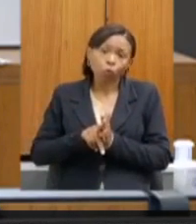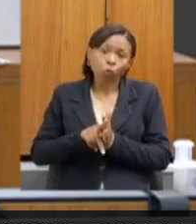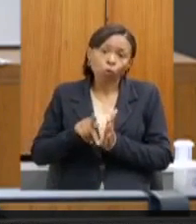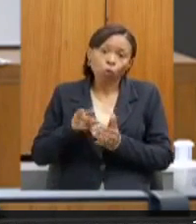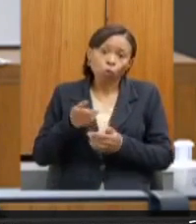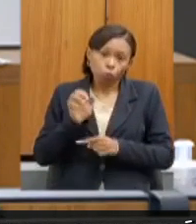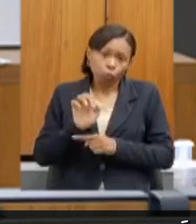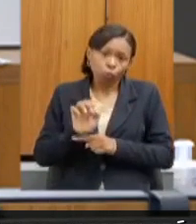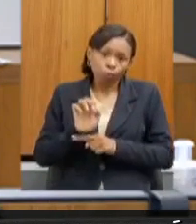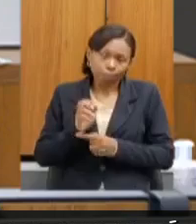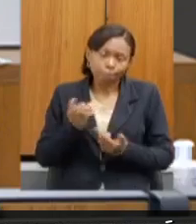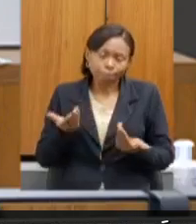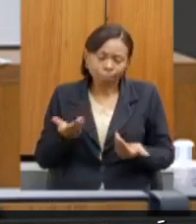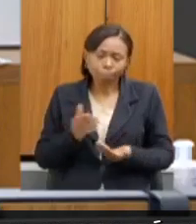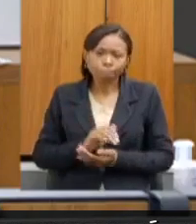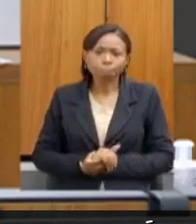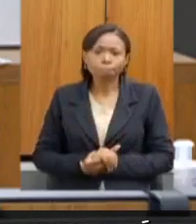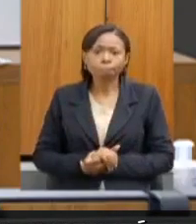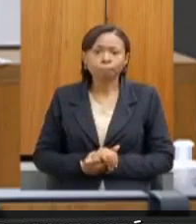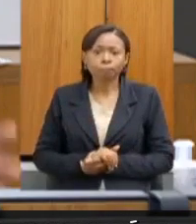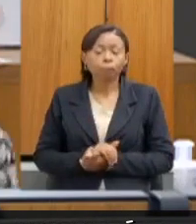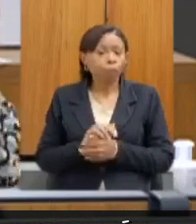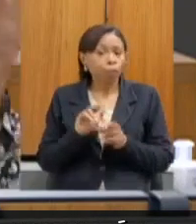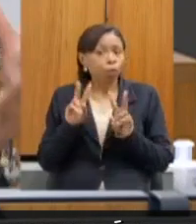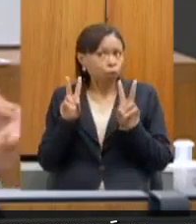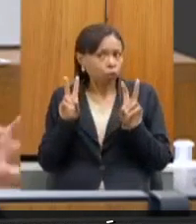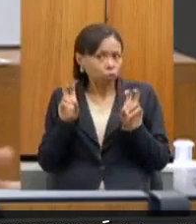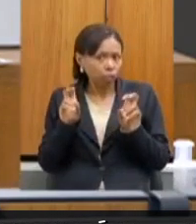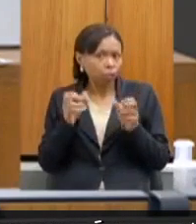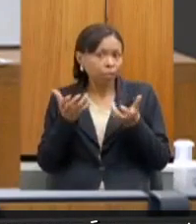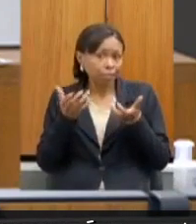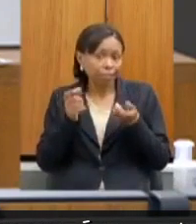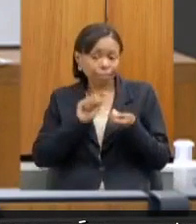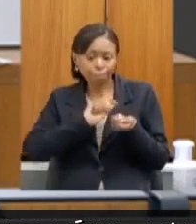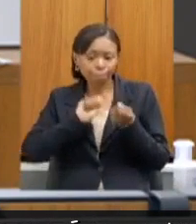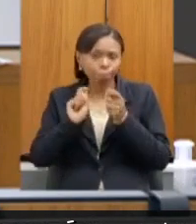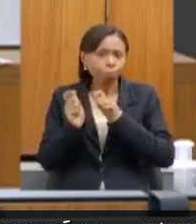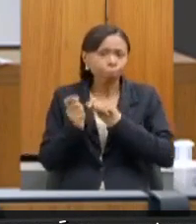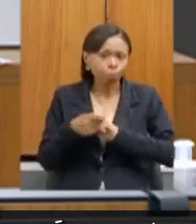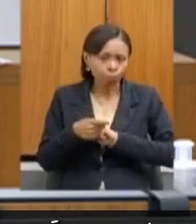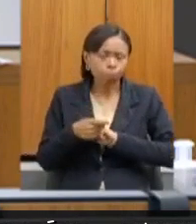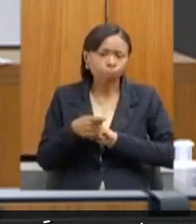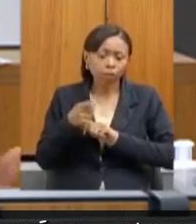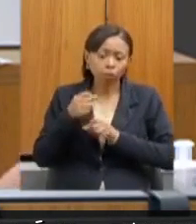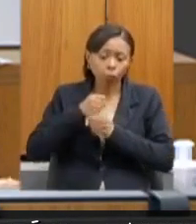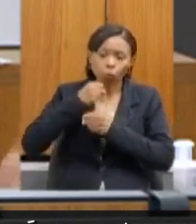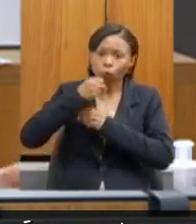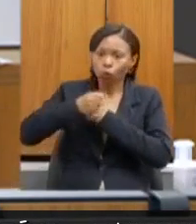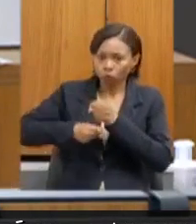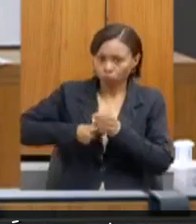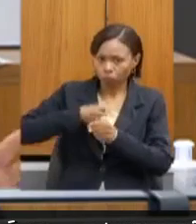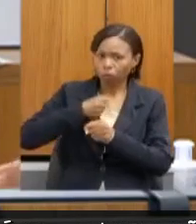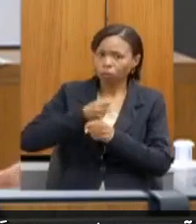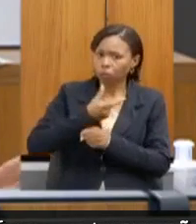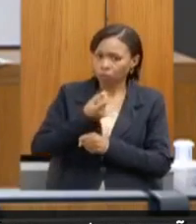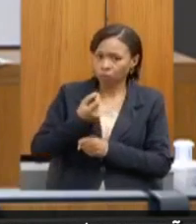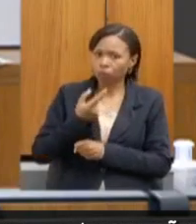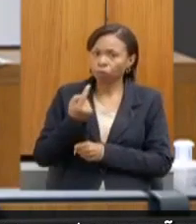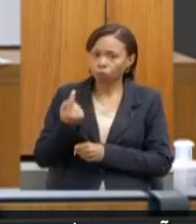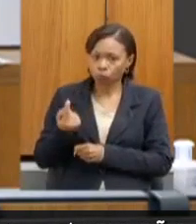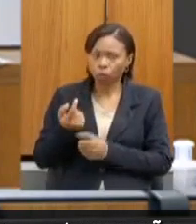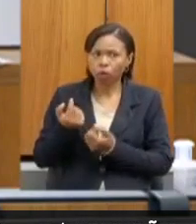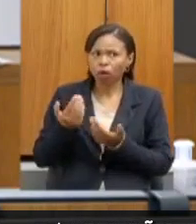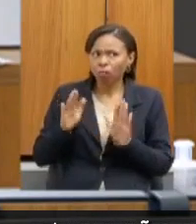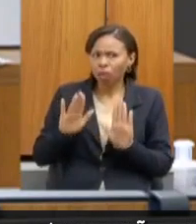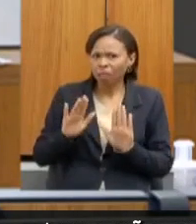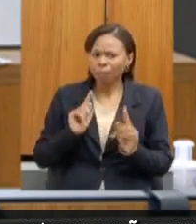Então, esse é um tema que a gente pretende remodelar, de fato, a partir do próximo ano para ampliar. Não temos ainda as